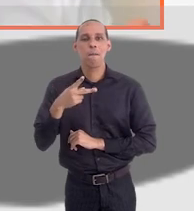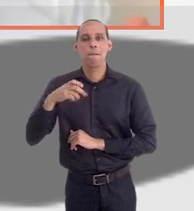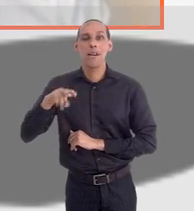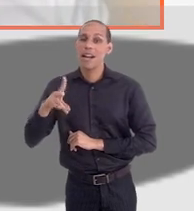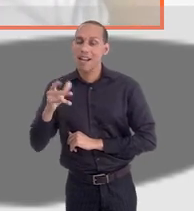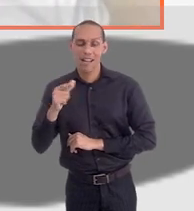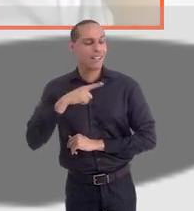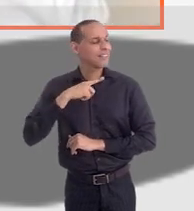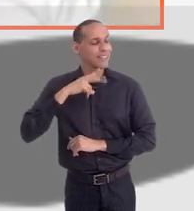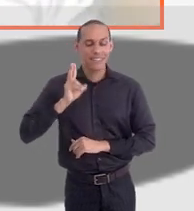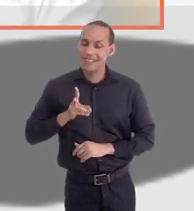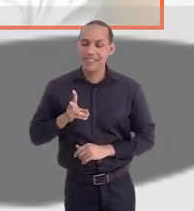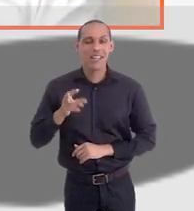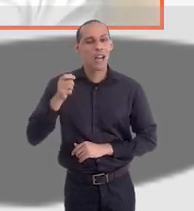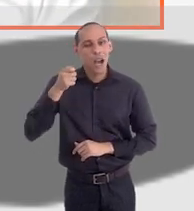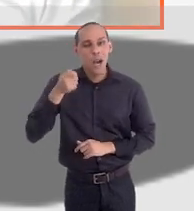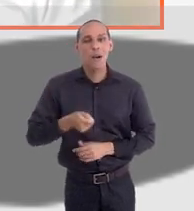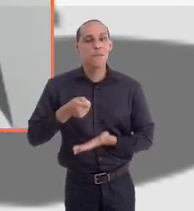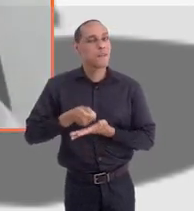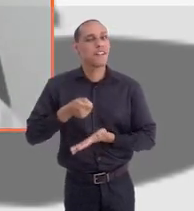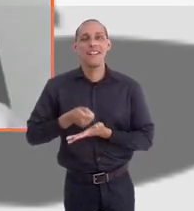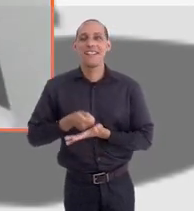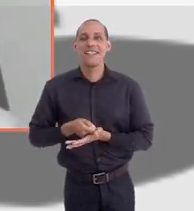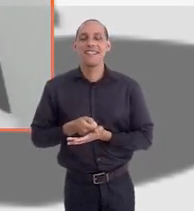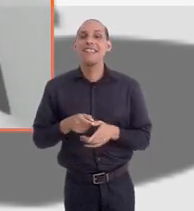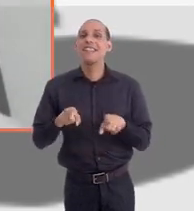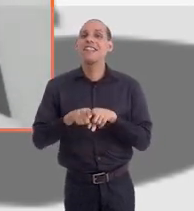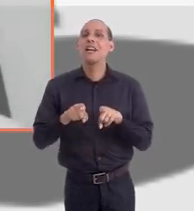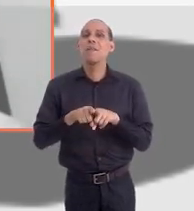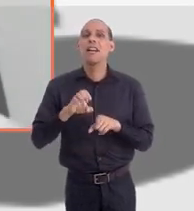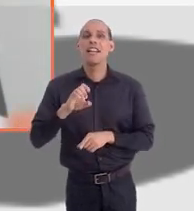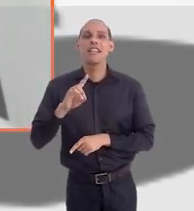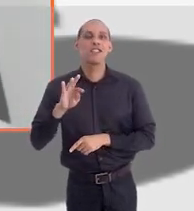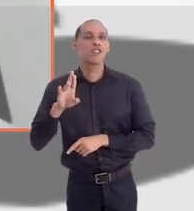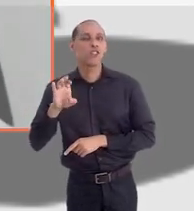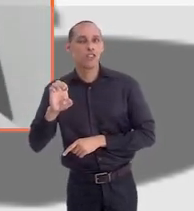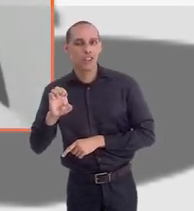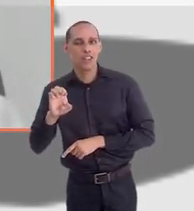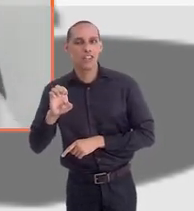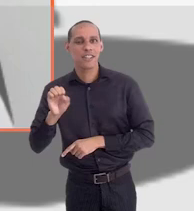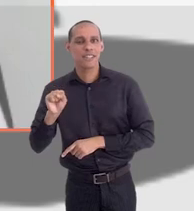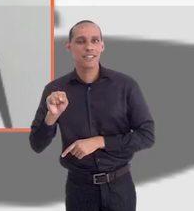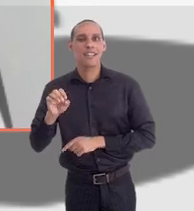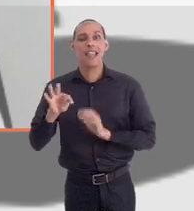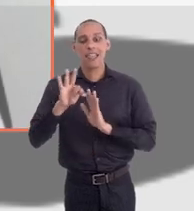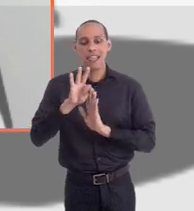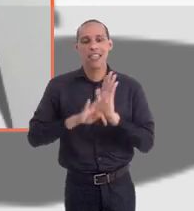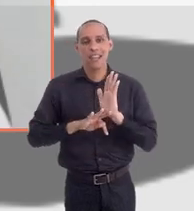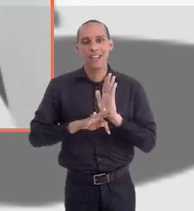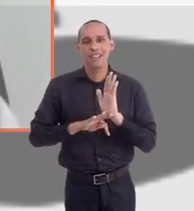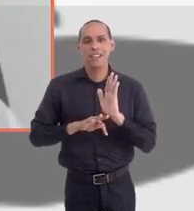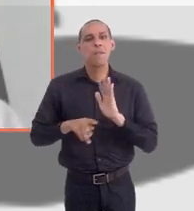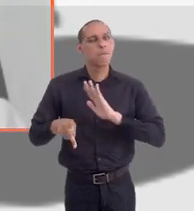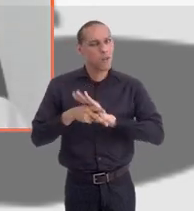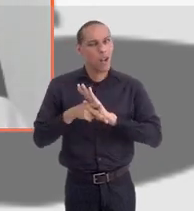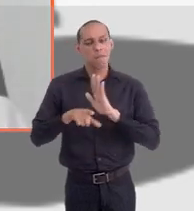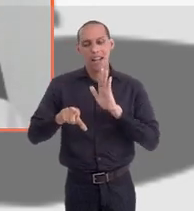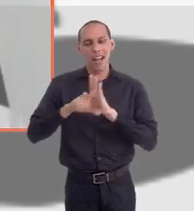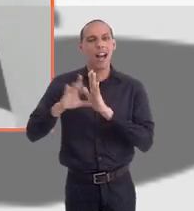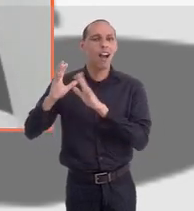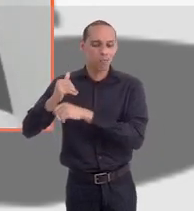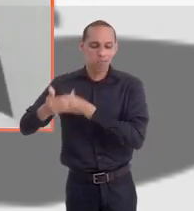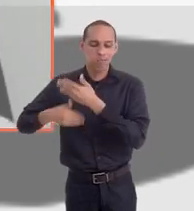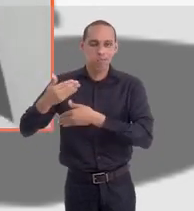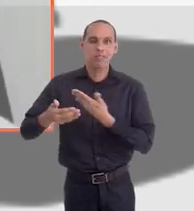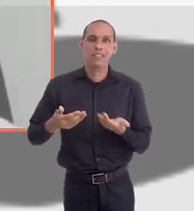à Maria da Penha? Tem que cair. É a obrigação da lei, né? Editores de texto e informática, vai cair, porque está na lei da carreira. Então, são essas